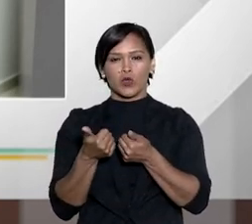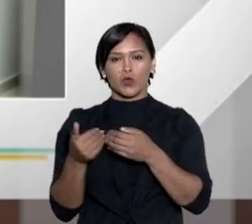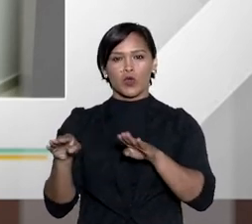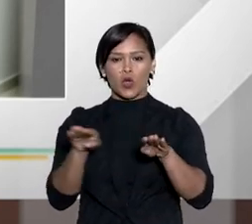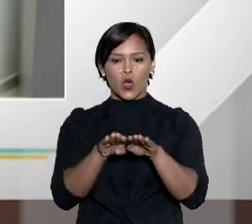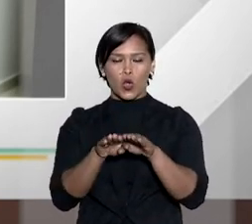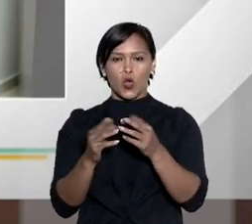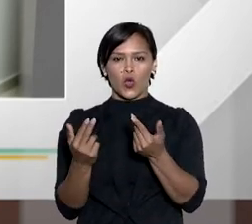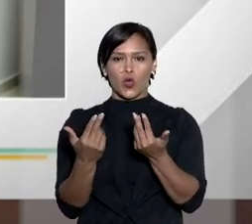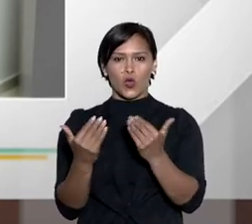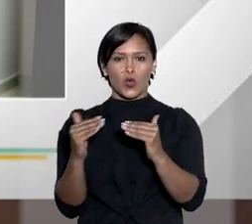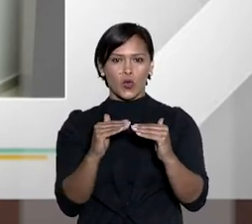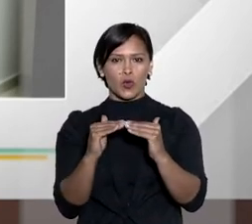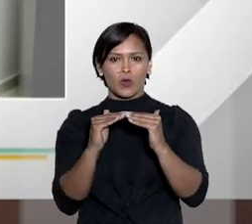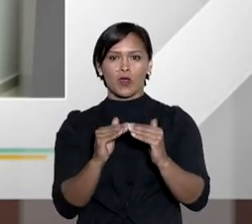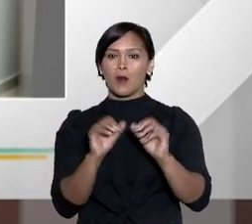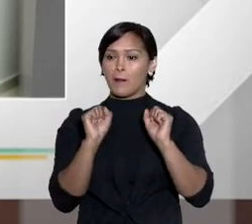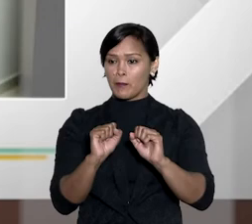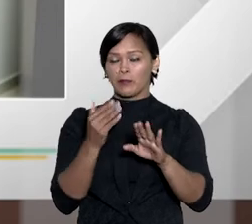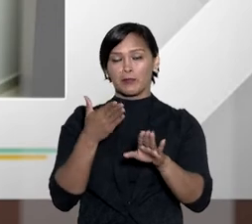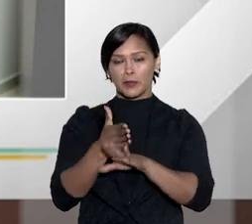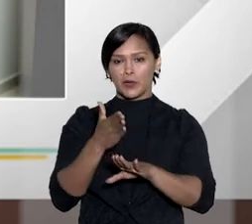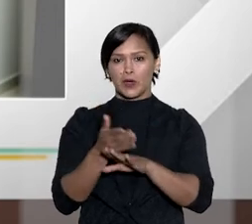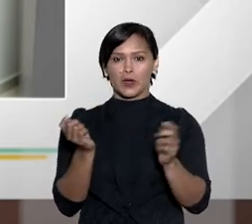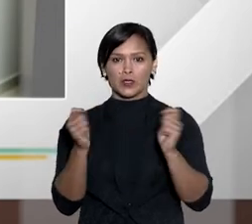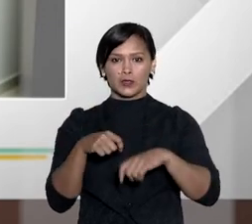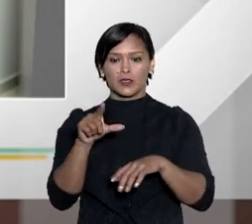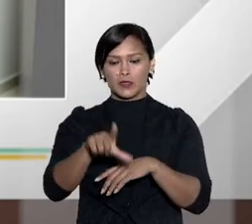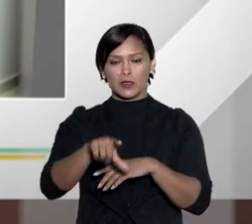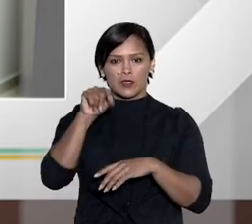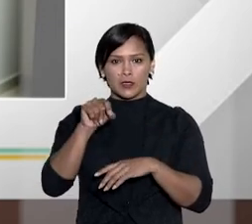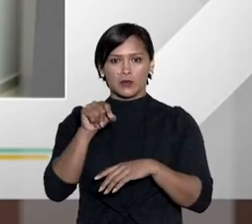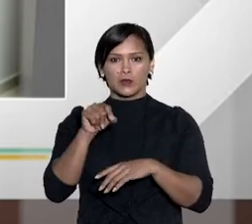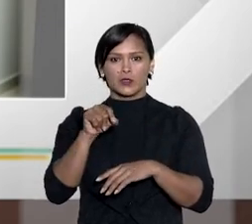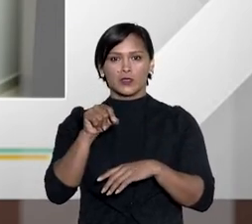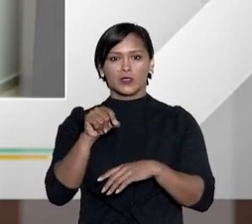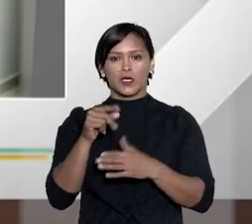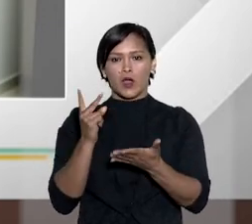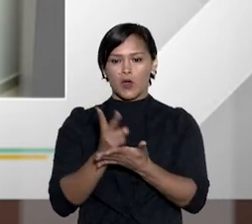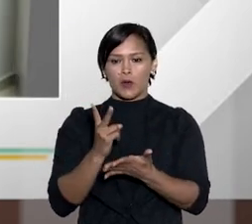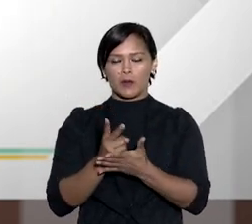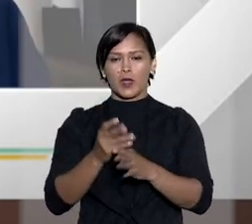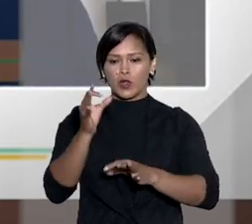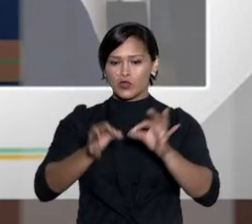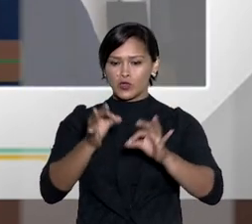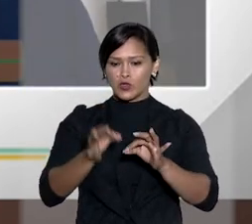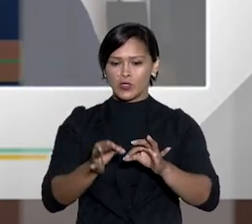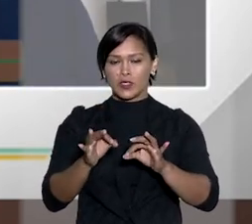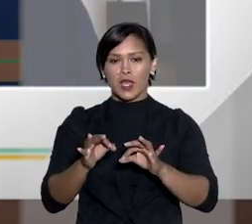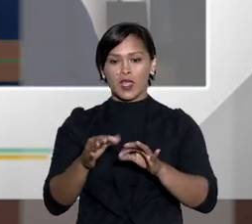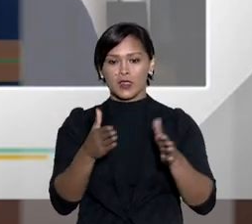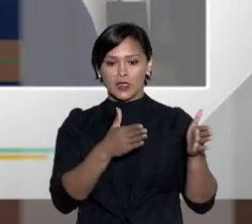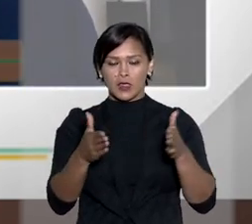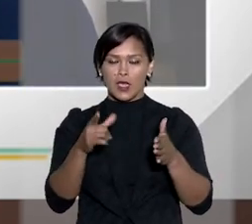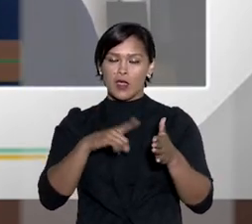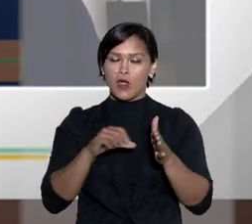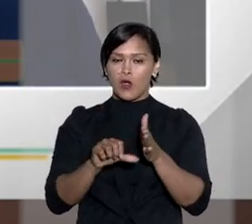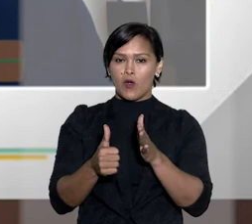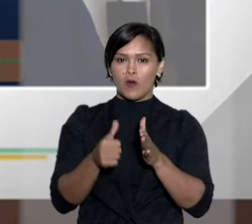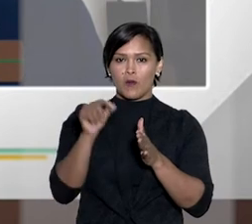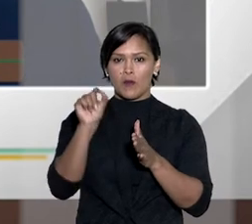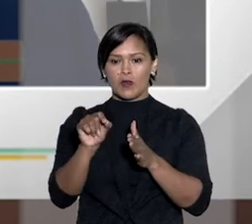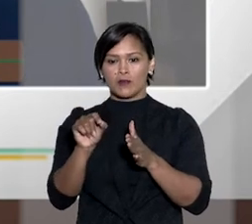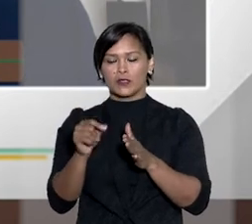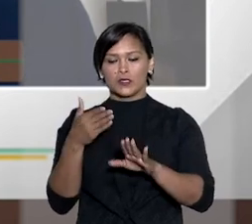bom desde que não seja concomitante é viável a opção pelo rito dos